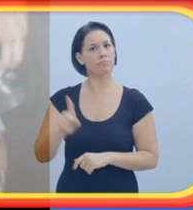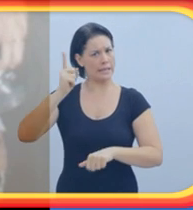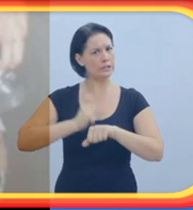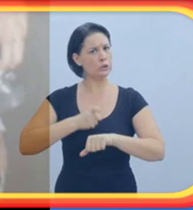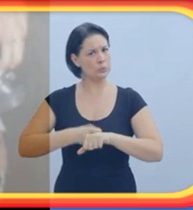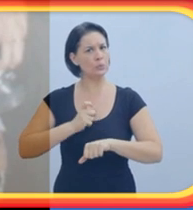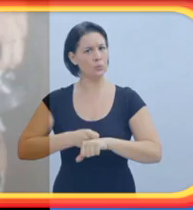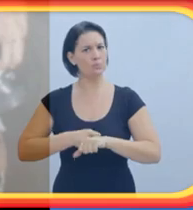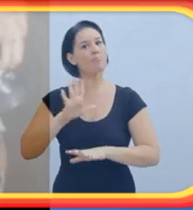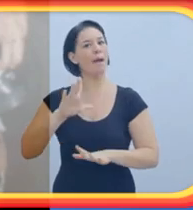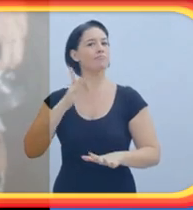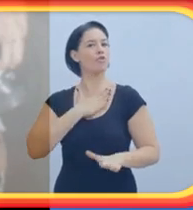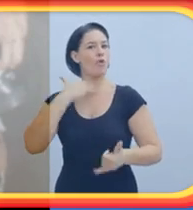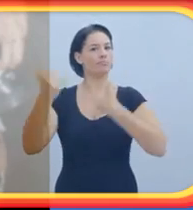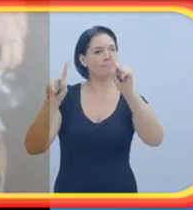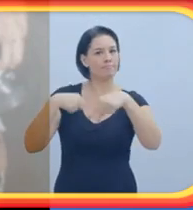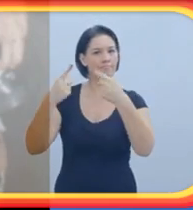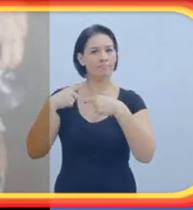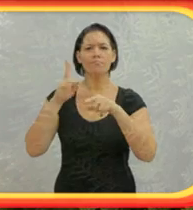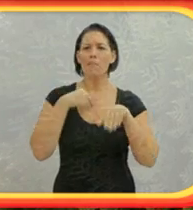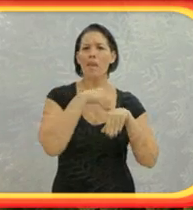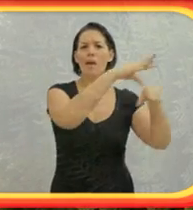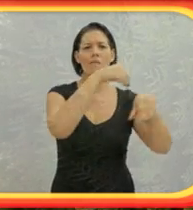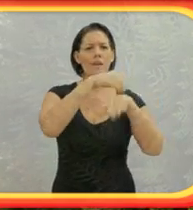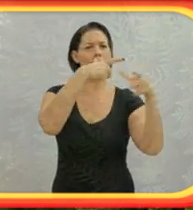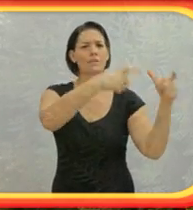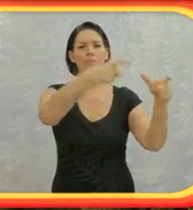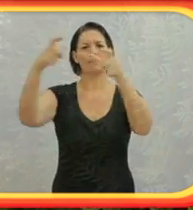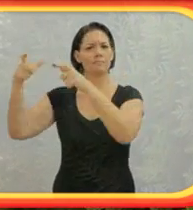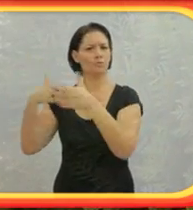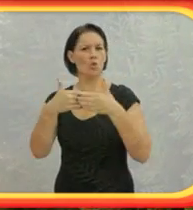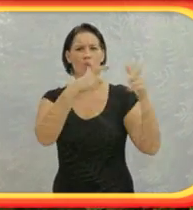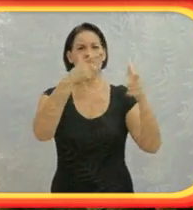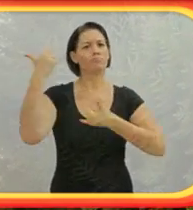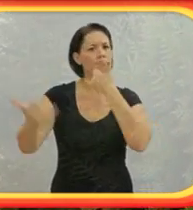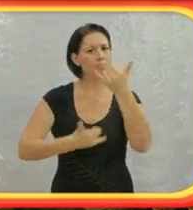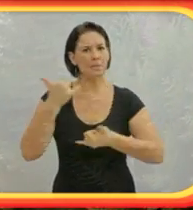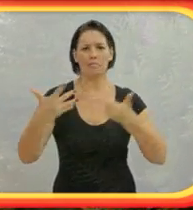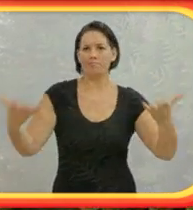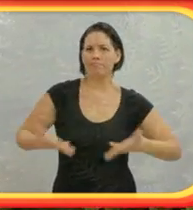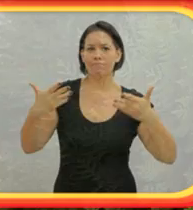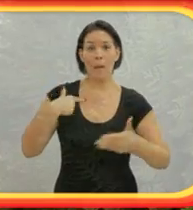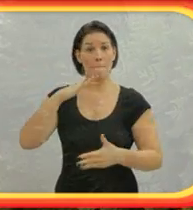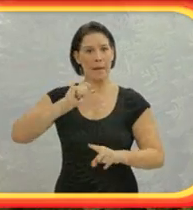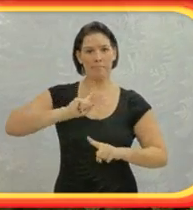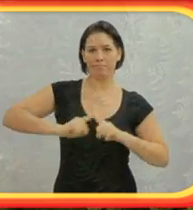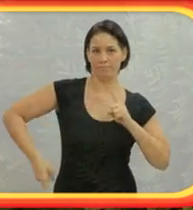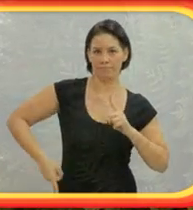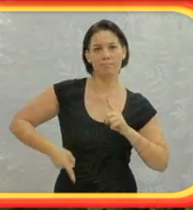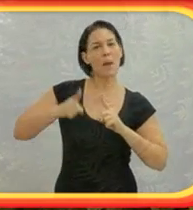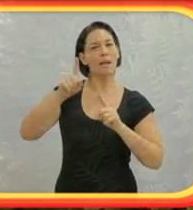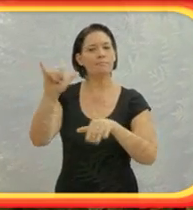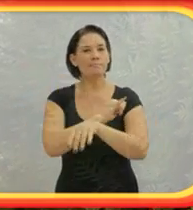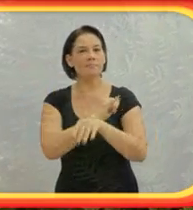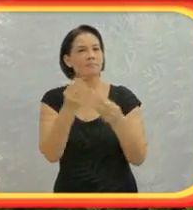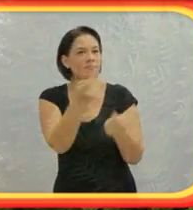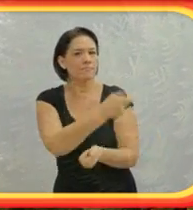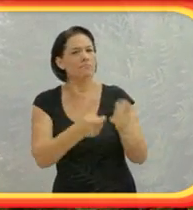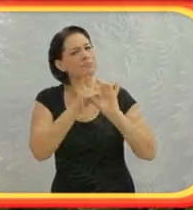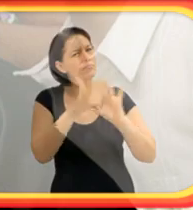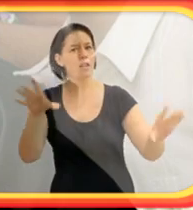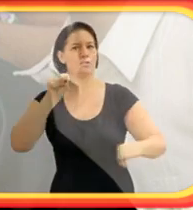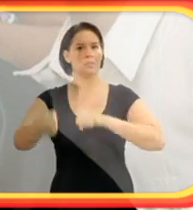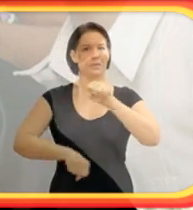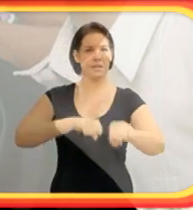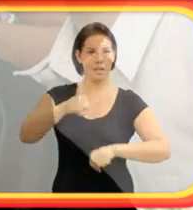assim com a gente, né? Mas sempre brincalhão. Sempre levou a gente em tudo que a gente queria. Quando queria brincar, ele que dava incentivo. Minha mãe não queria deixar ele, que fazia ela